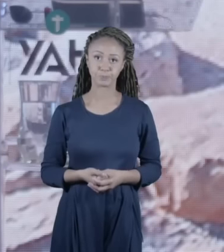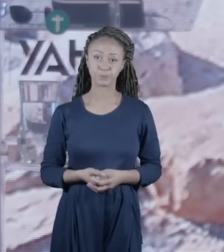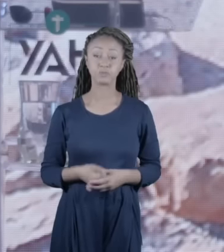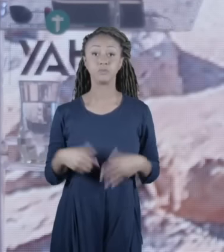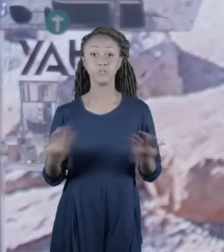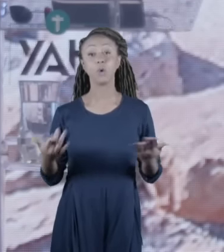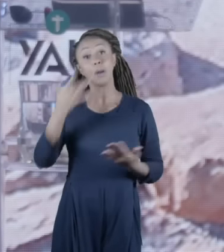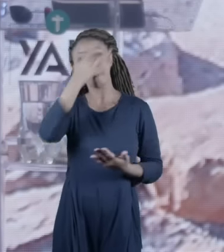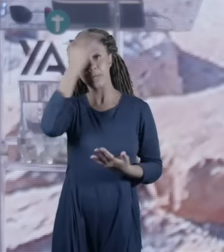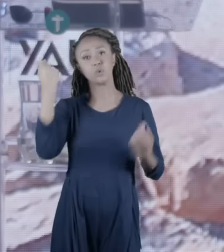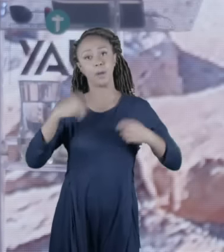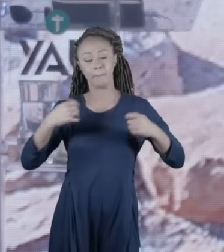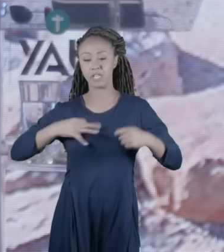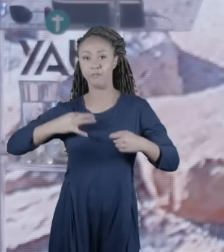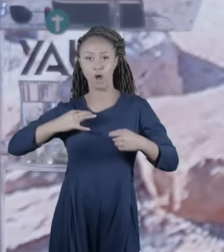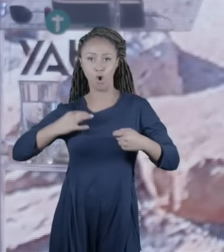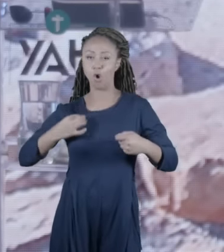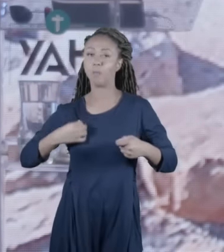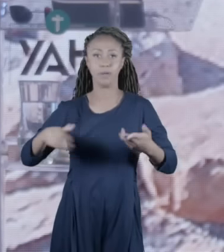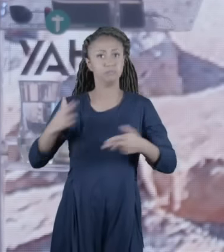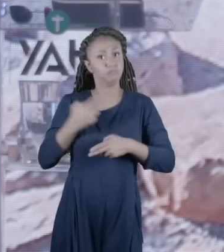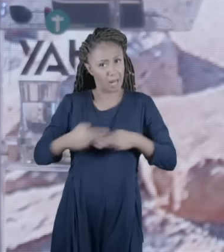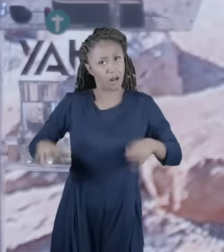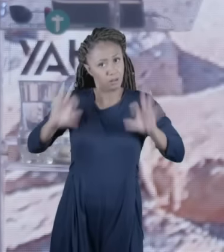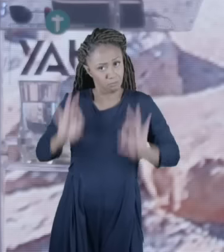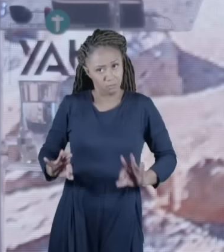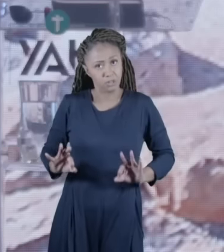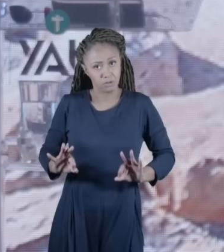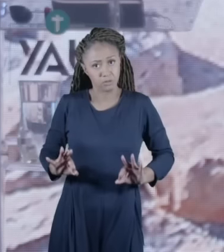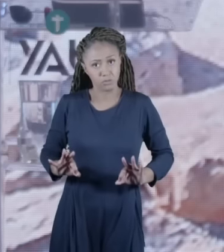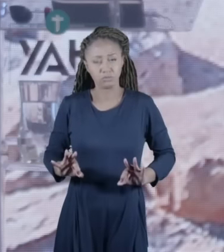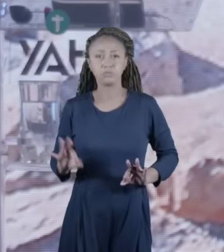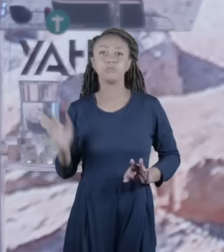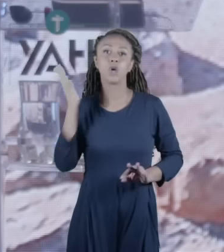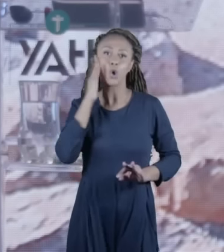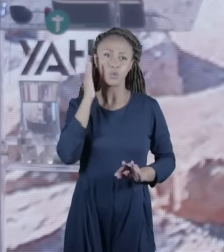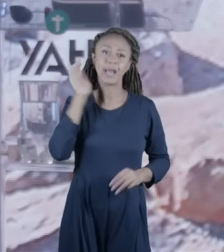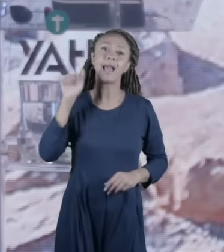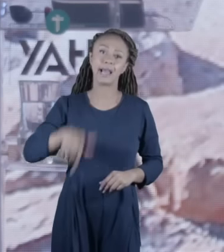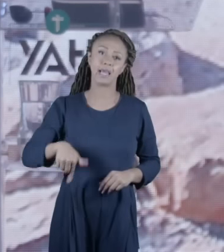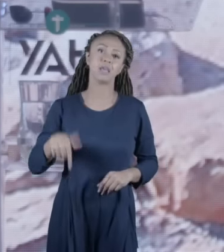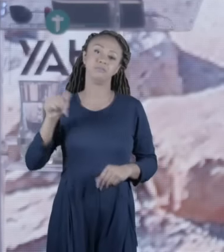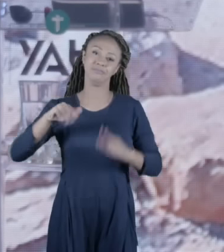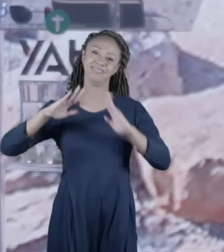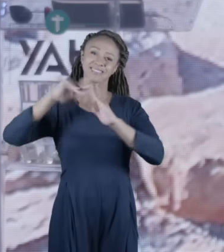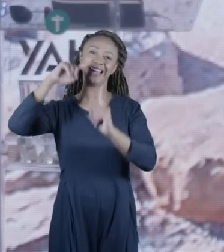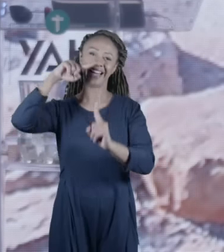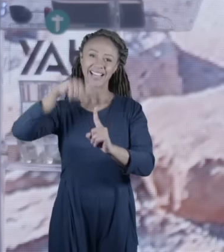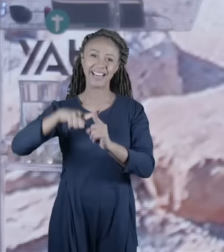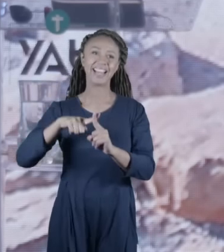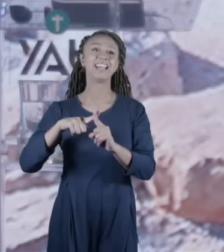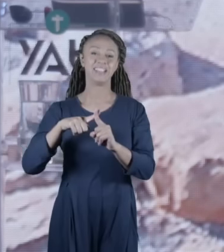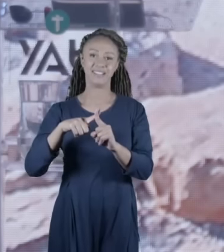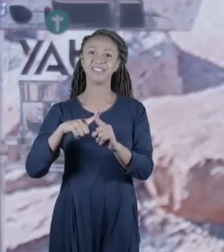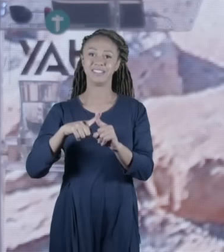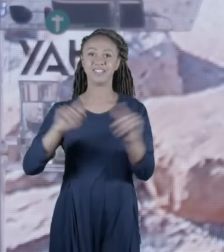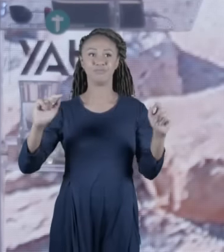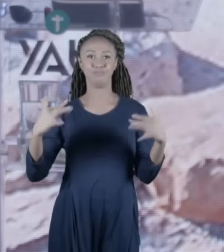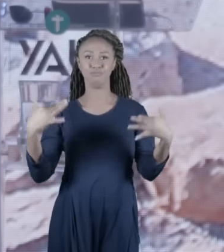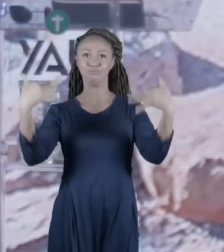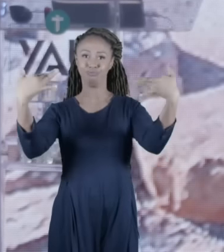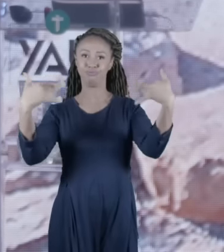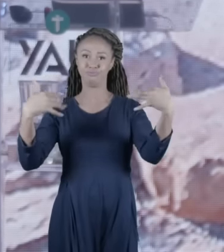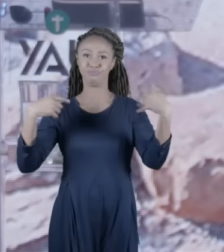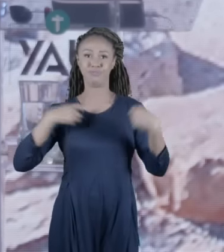se despia como veio ao mundo eu sei que na igreja se batiza em público e as pessoas colocam a túnica branca no